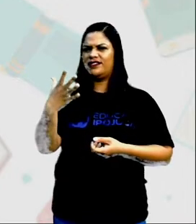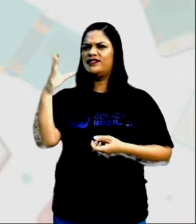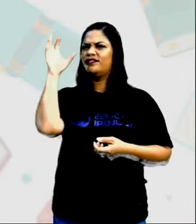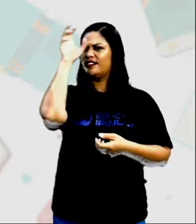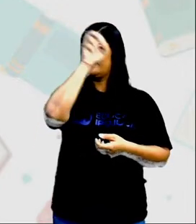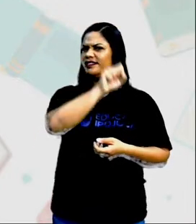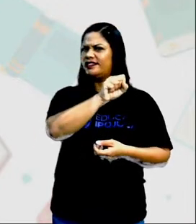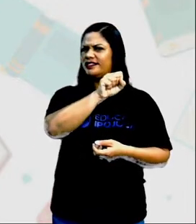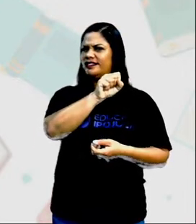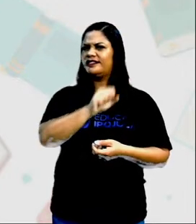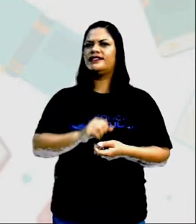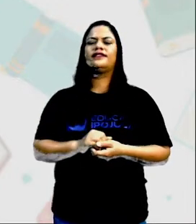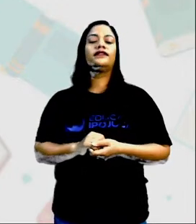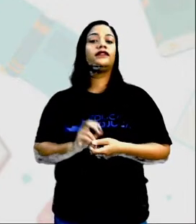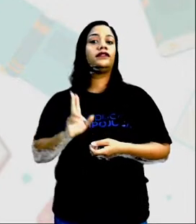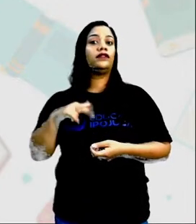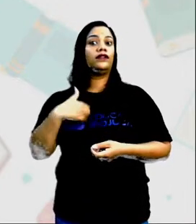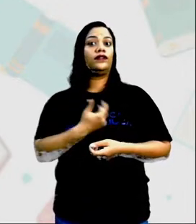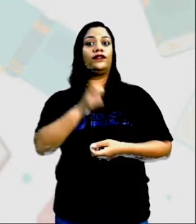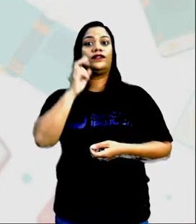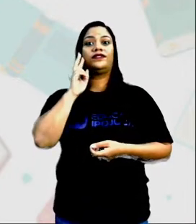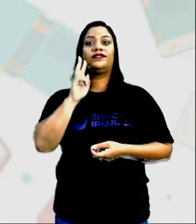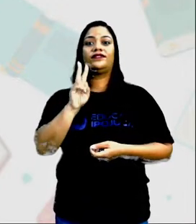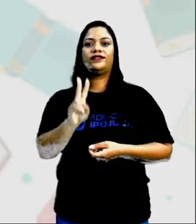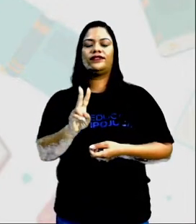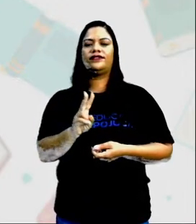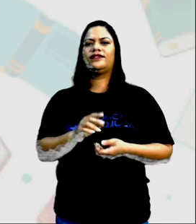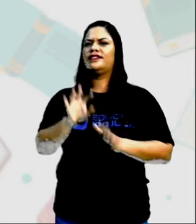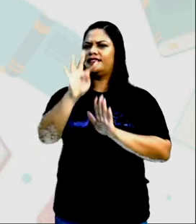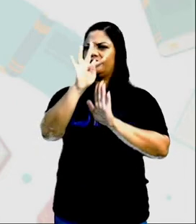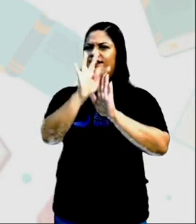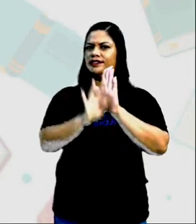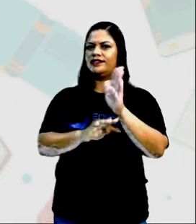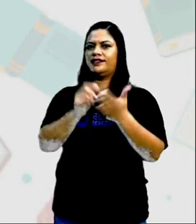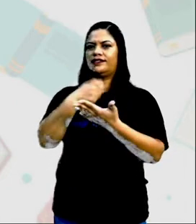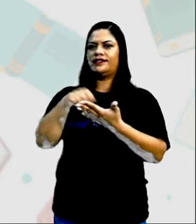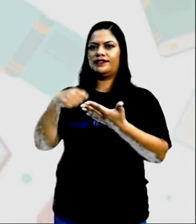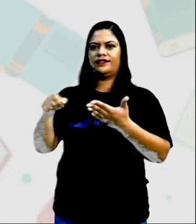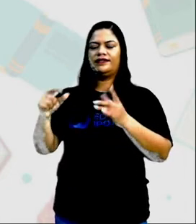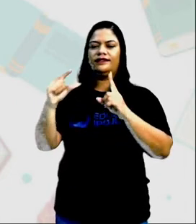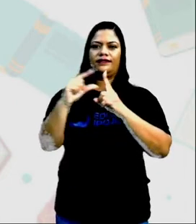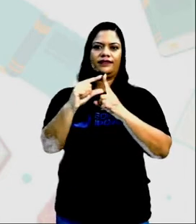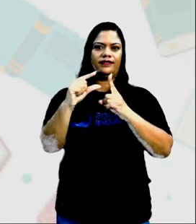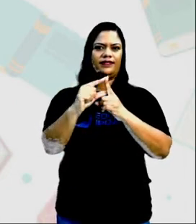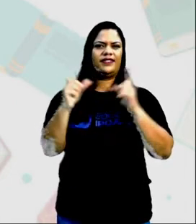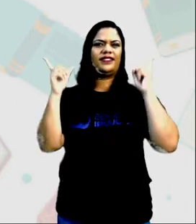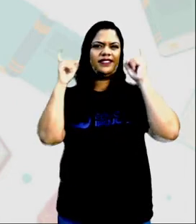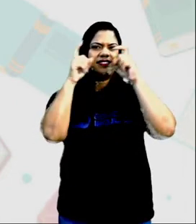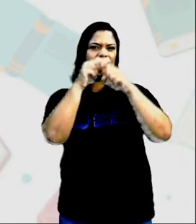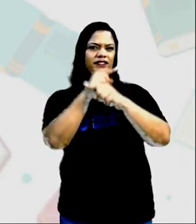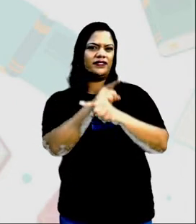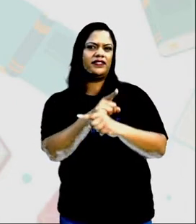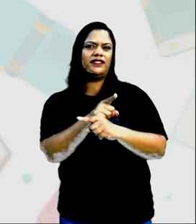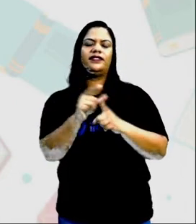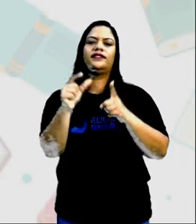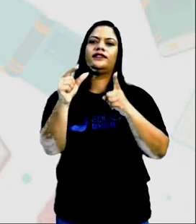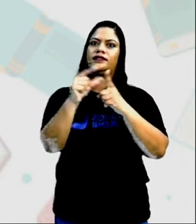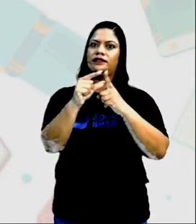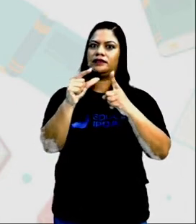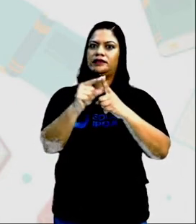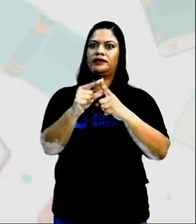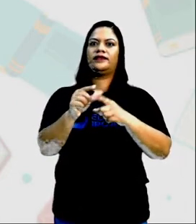Como assim A gente viu Esse texto Que ela escreveu Tem palavras Difíceis Palavras